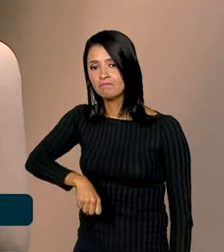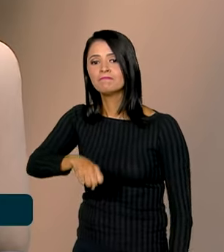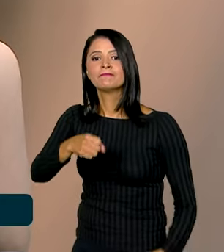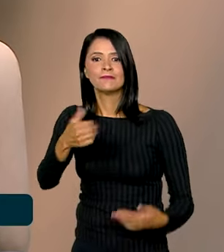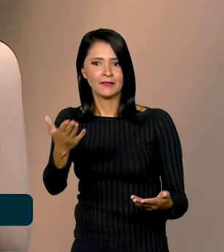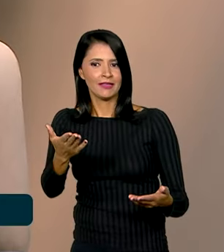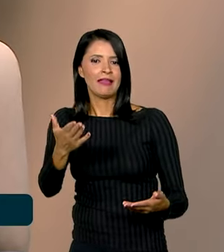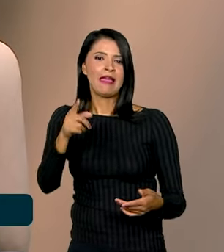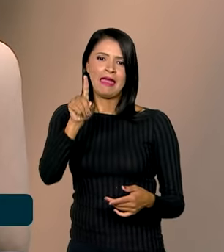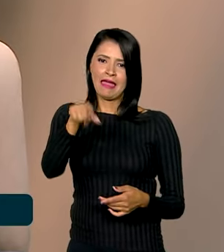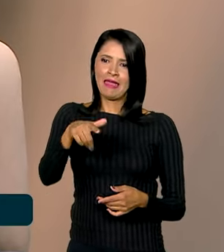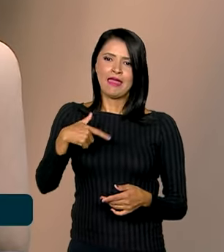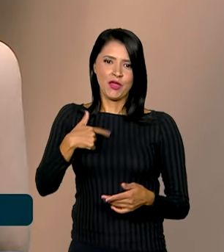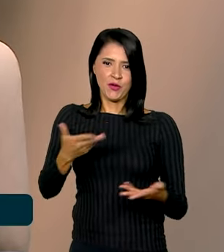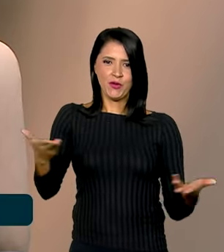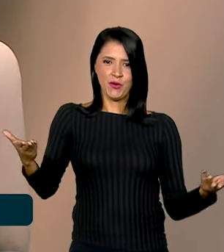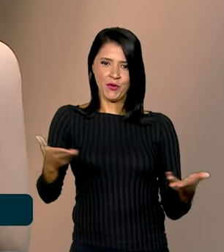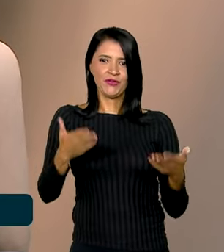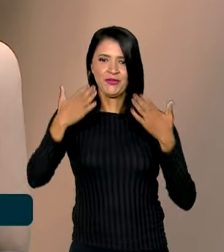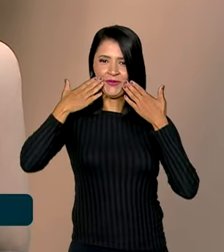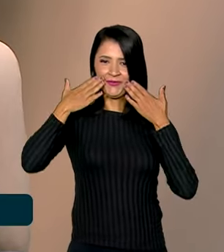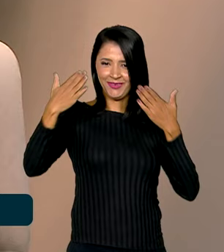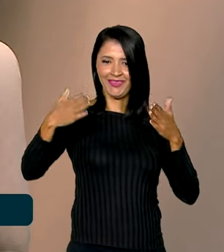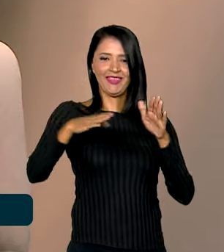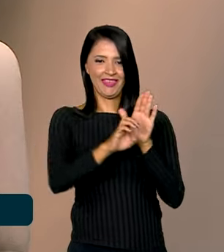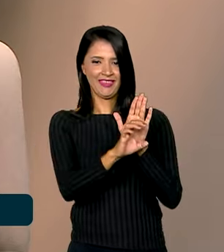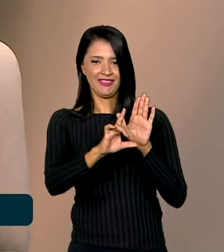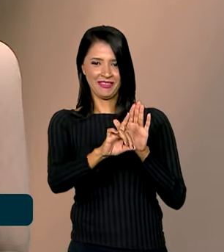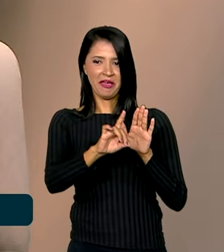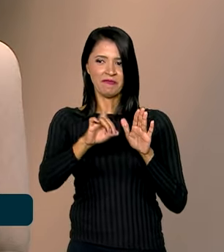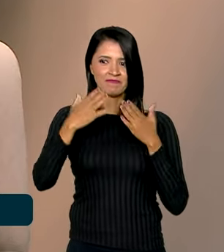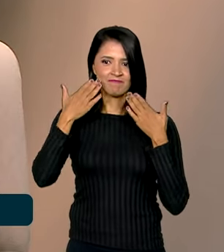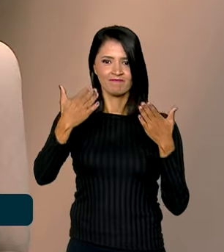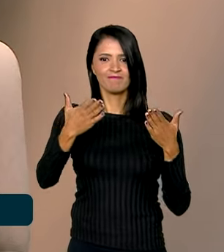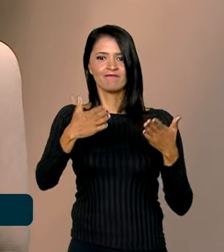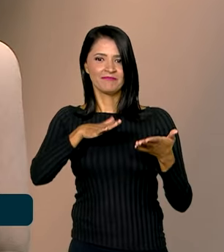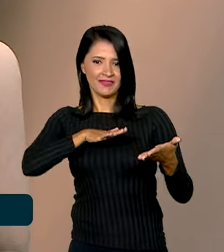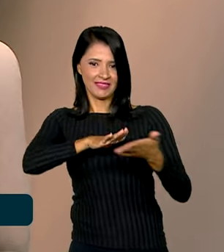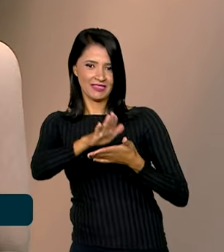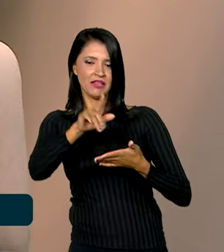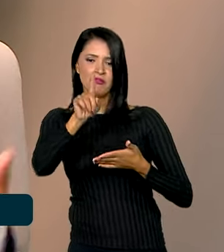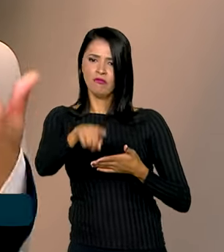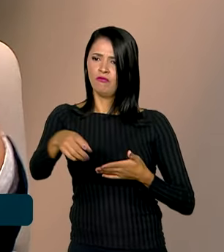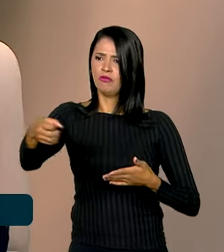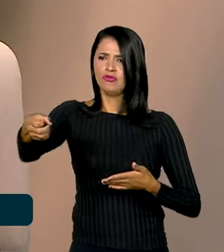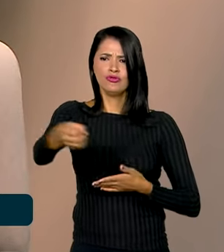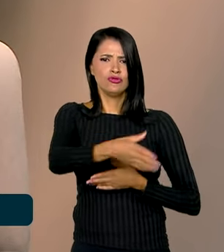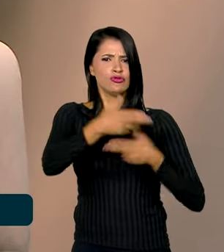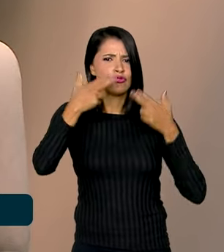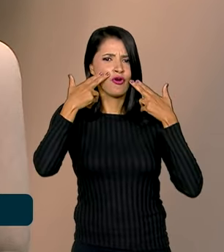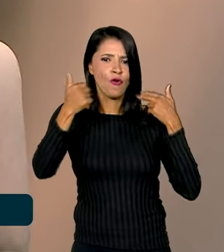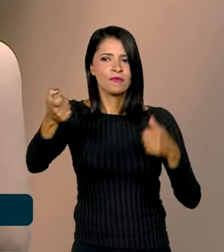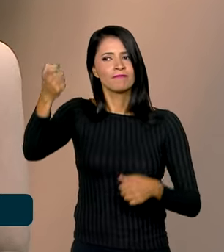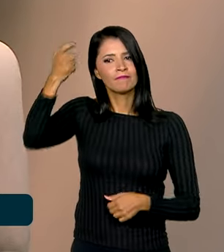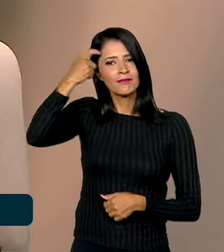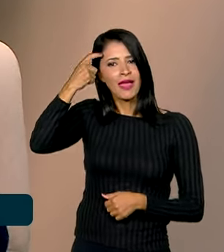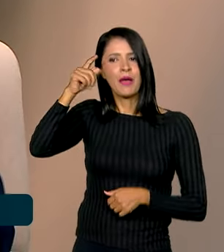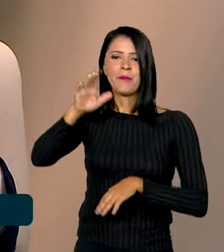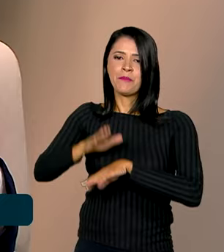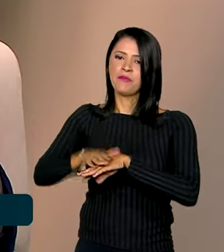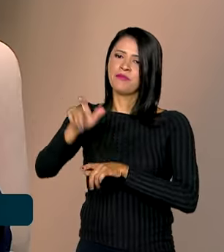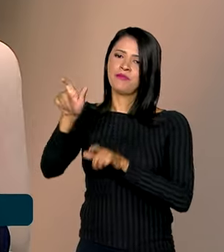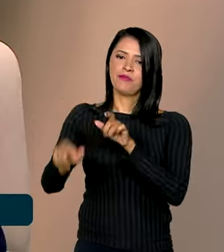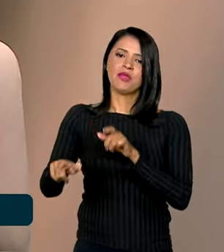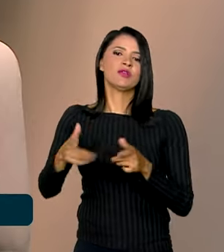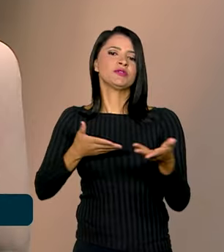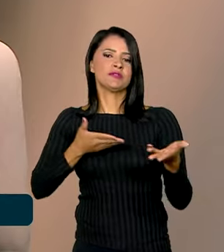reforcei isso bastante hoje quando eu apresentei o edital, é que a gente, isso foi uma grande inovação, pensada pelos servidores públicos, né?